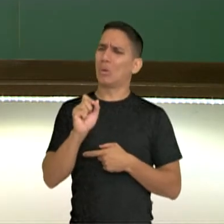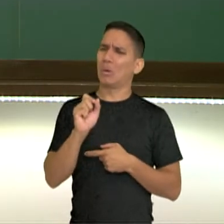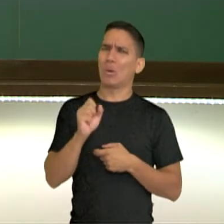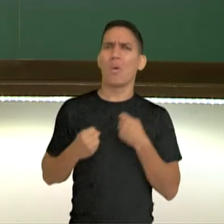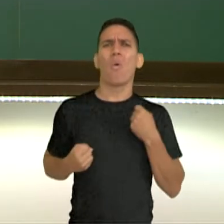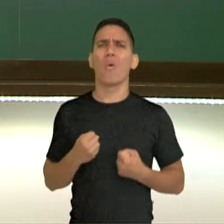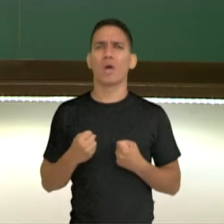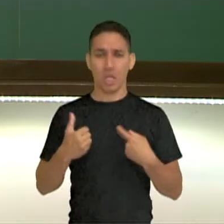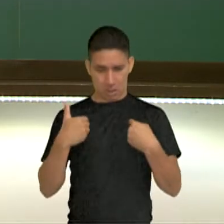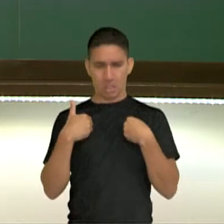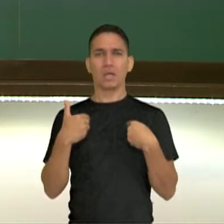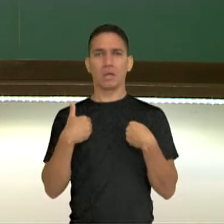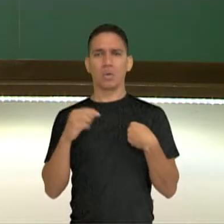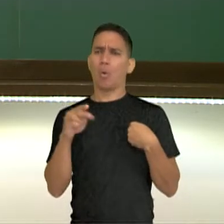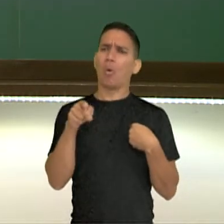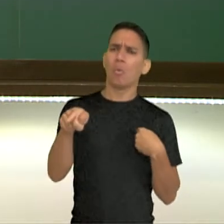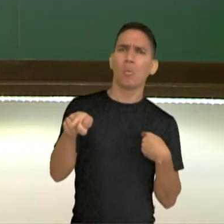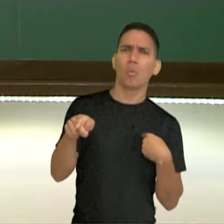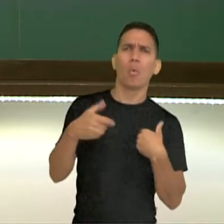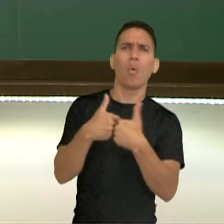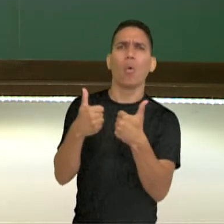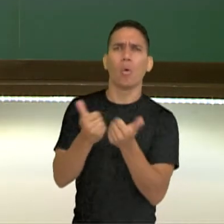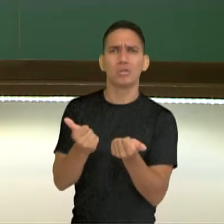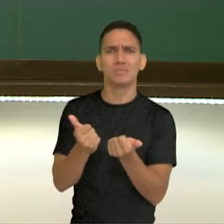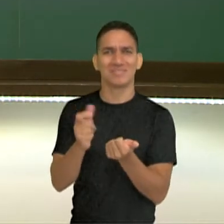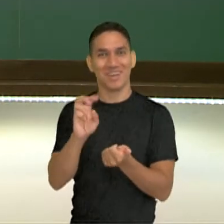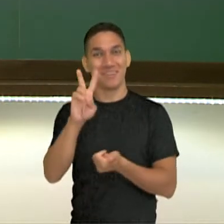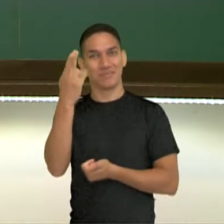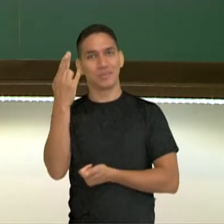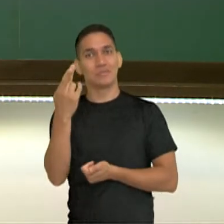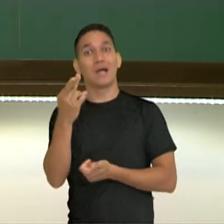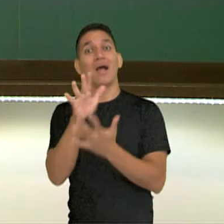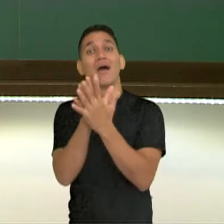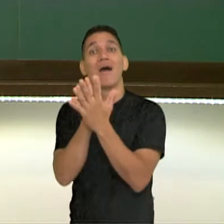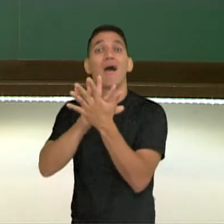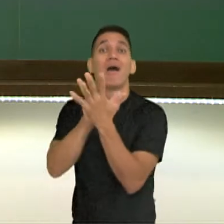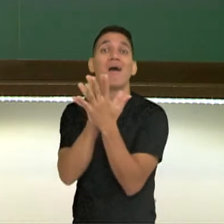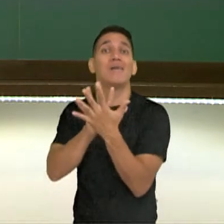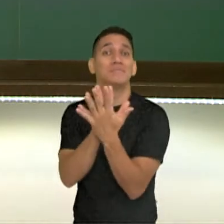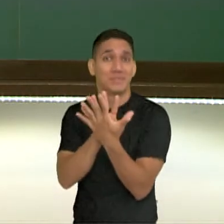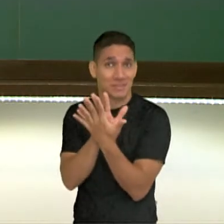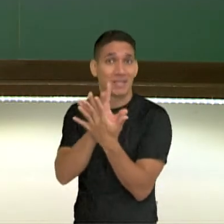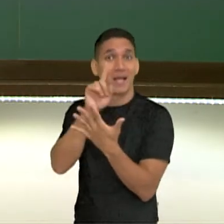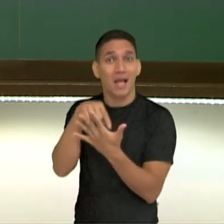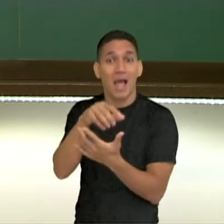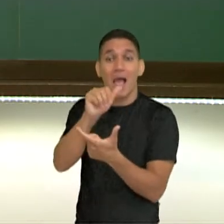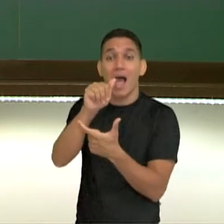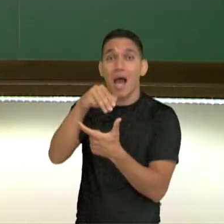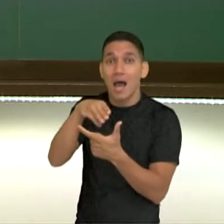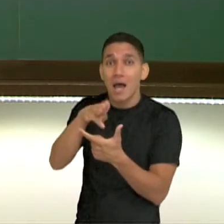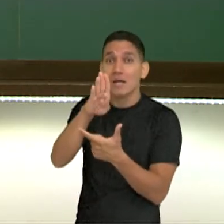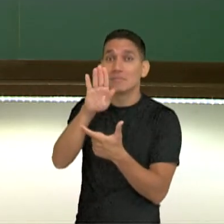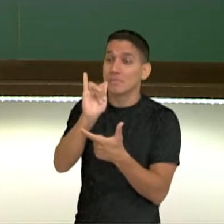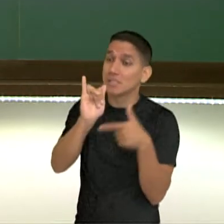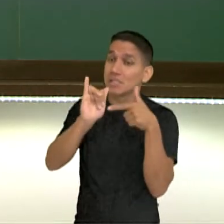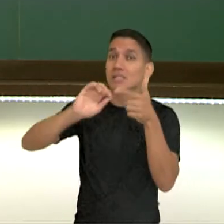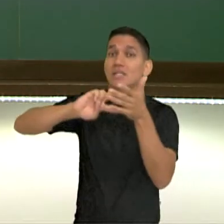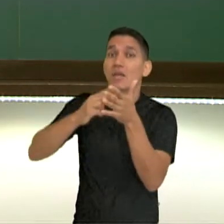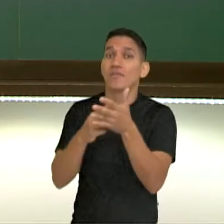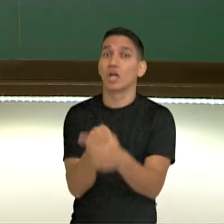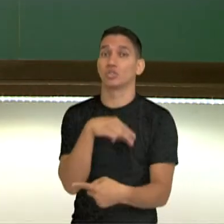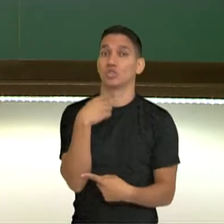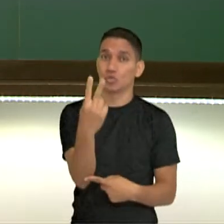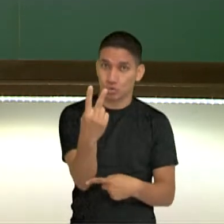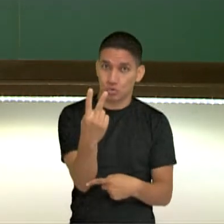Eu ou o ônibus? Viu? Tá ambíguo. Ambi significa dois. Duplo